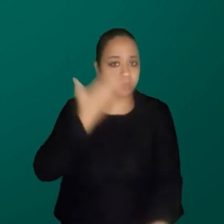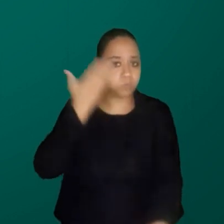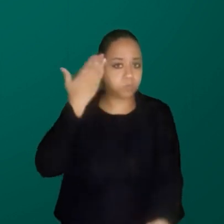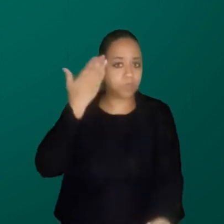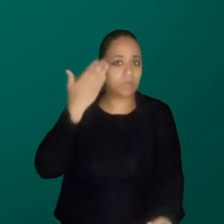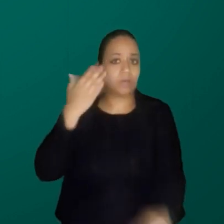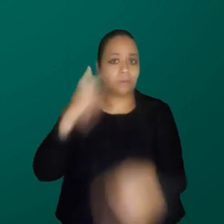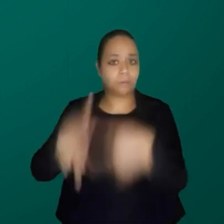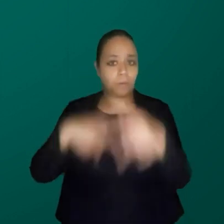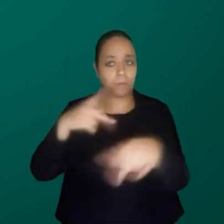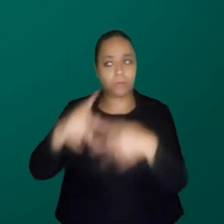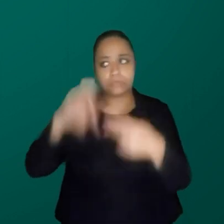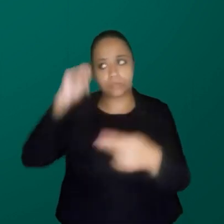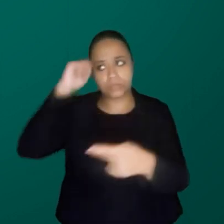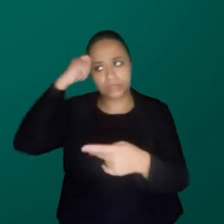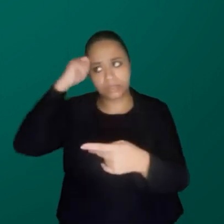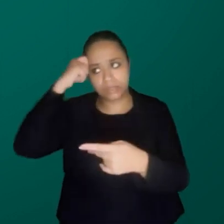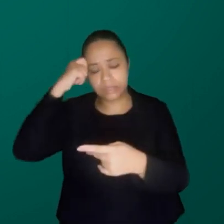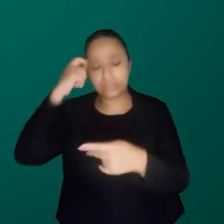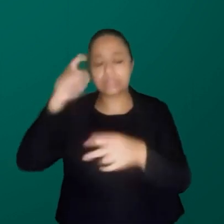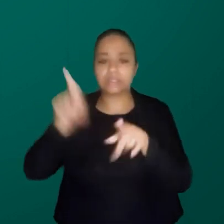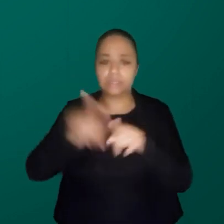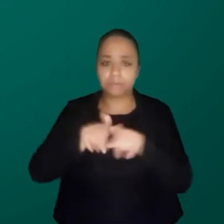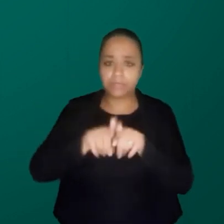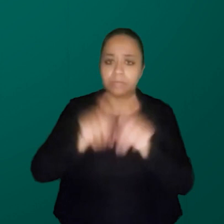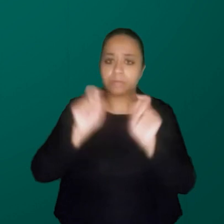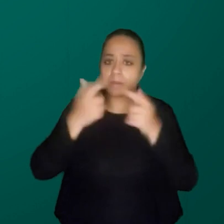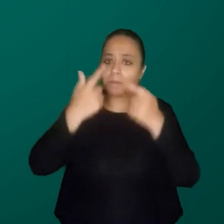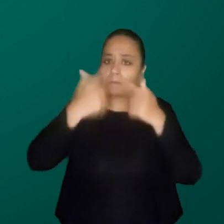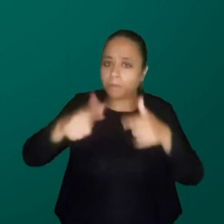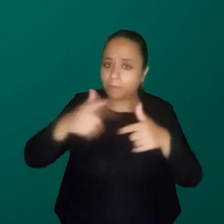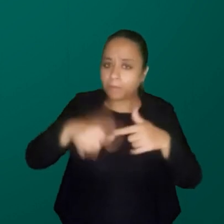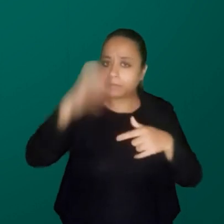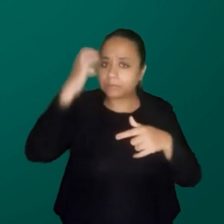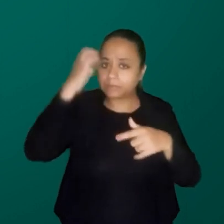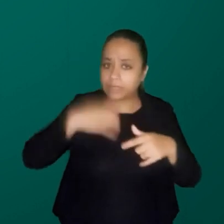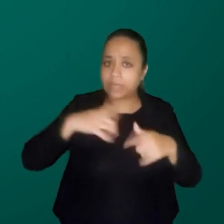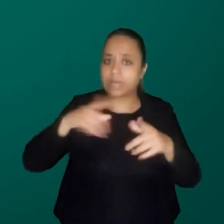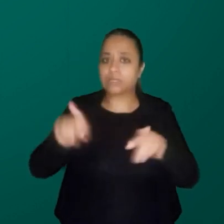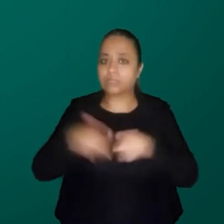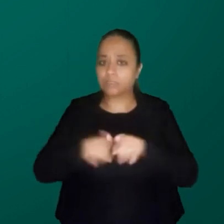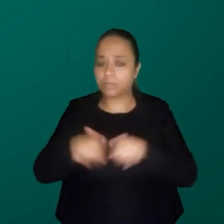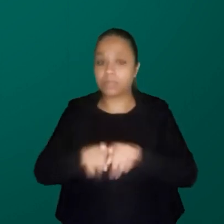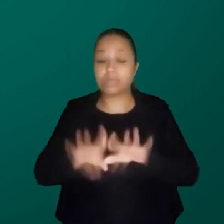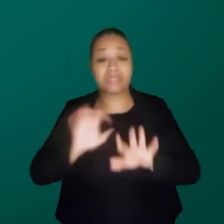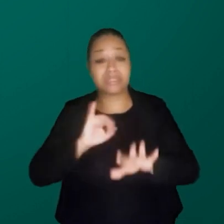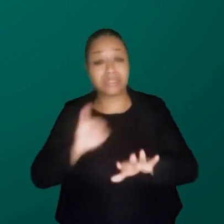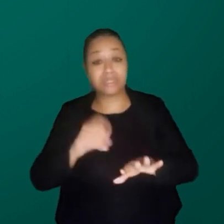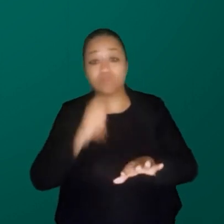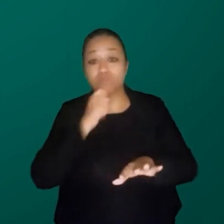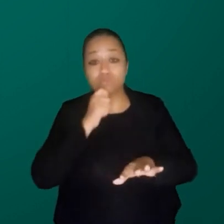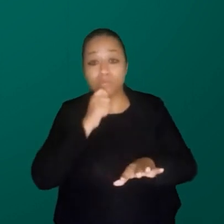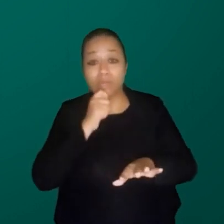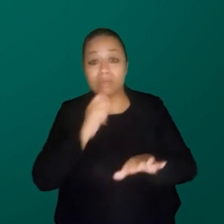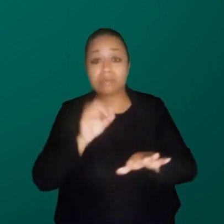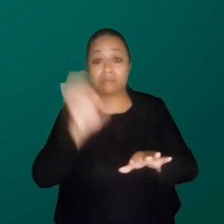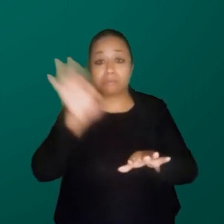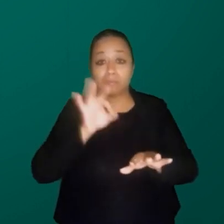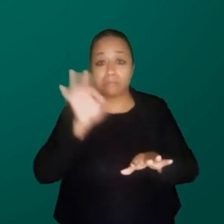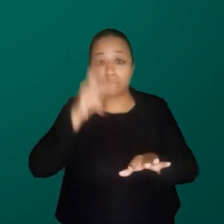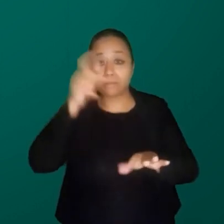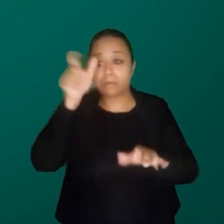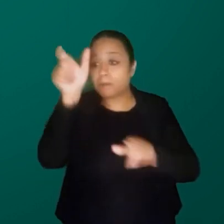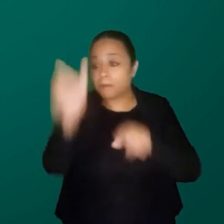população negra e aí isso vai ter consequências no período gravídico. se a gente não tem uma pesquisadora